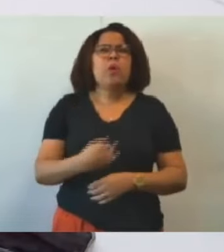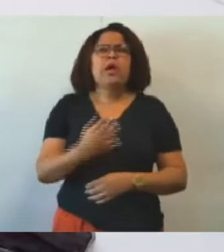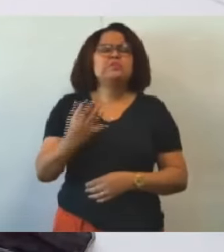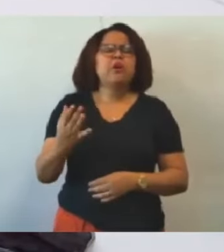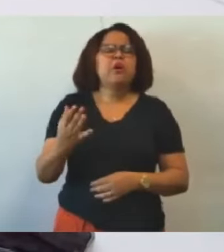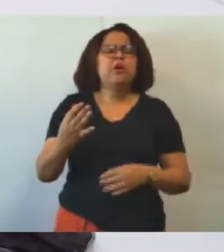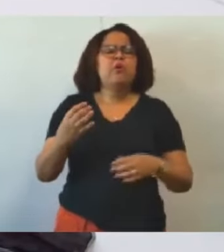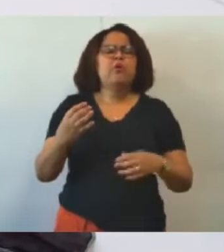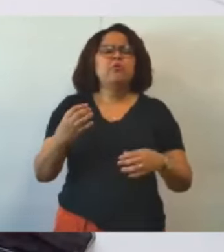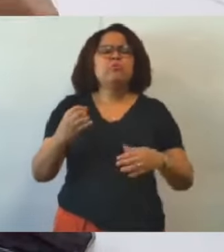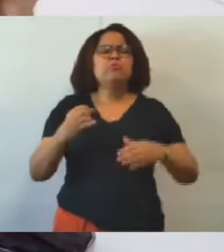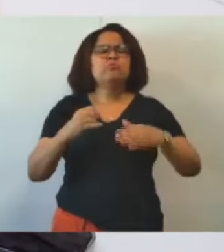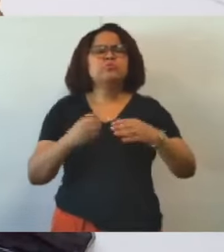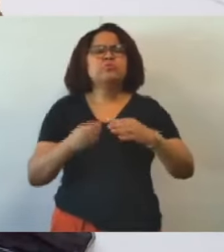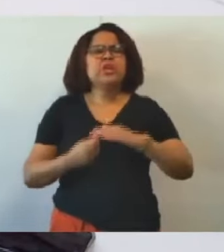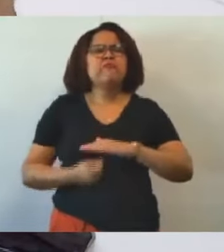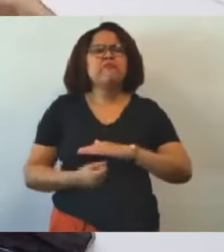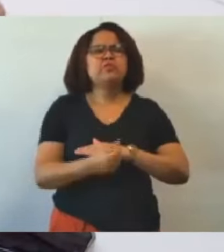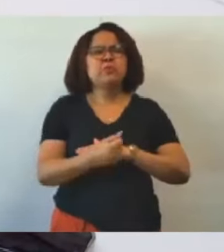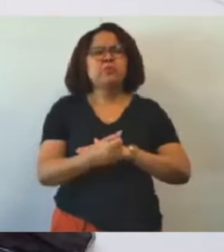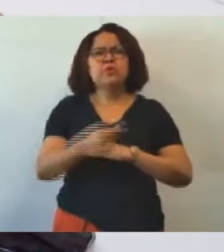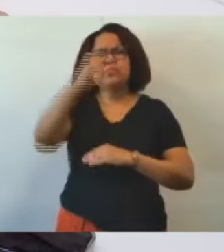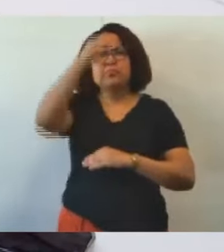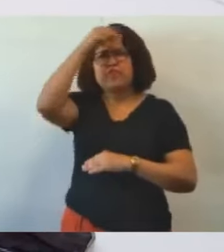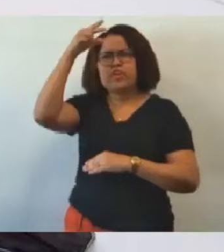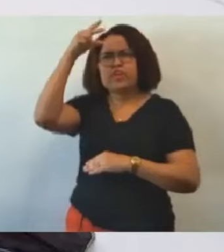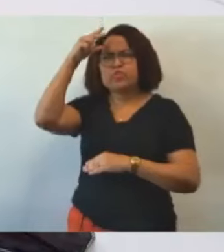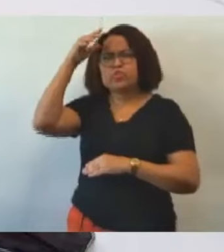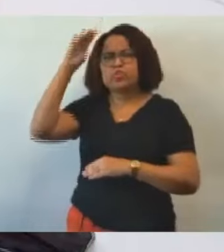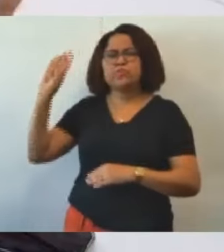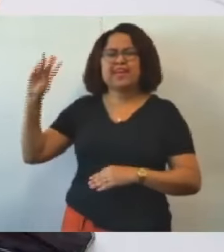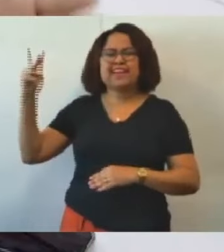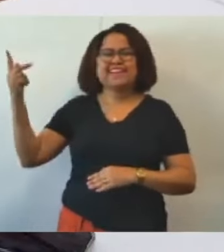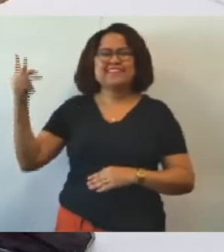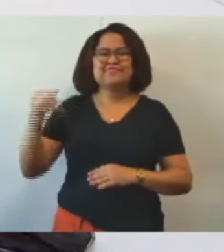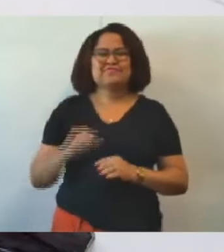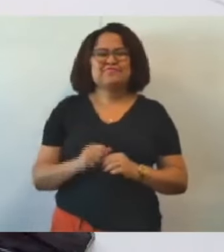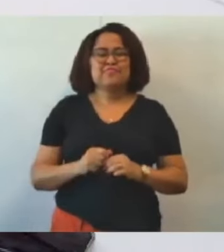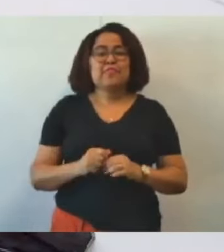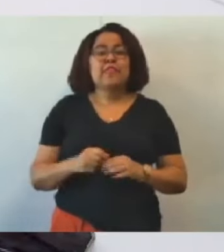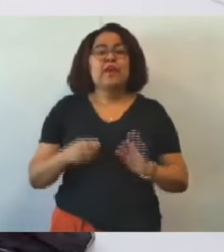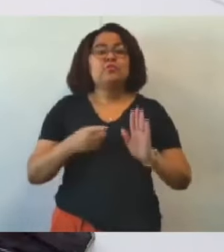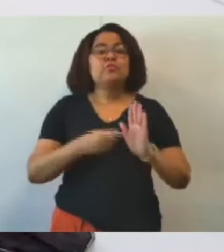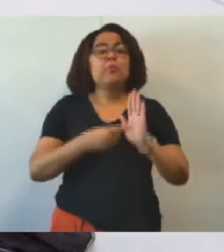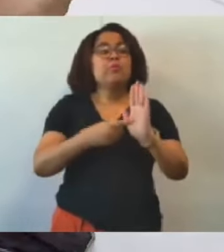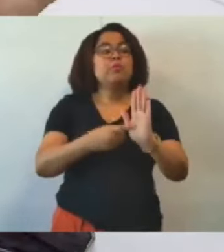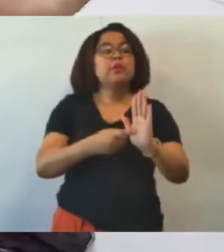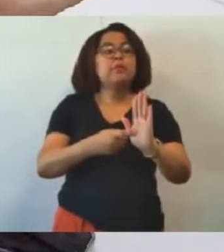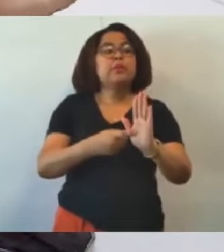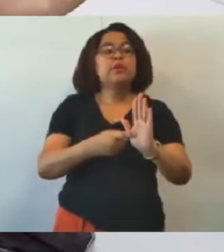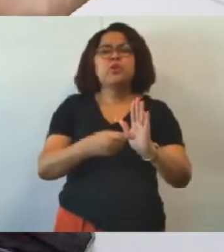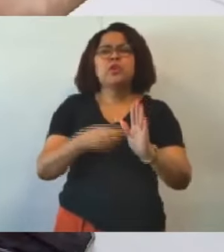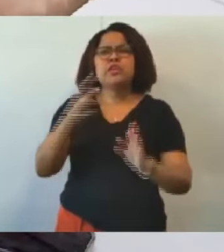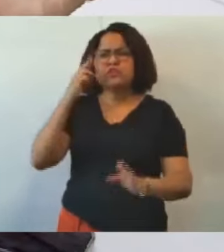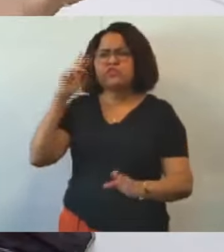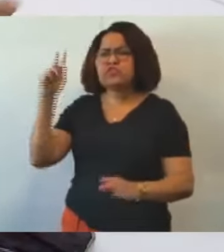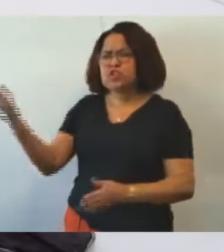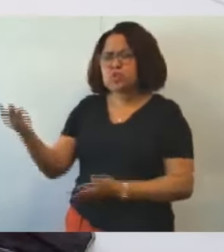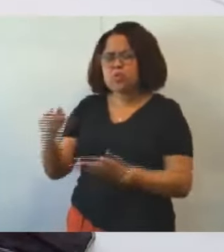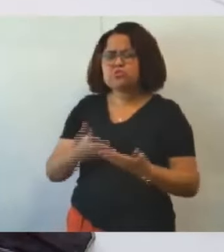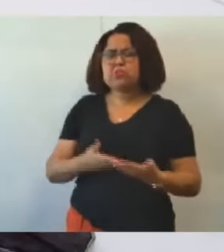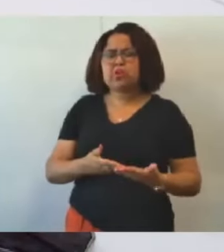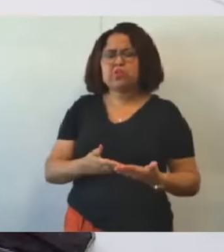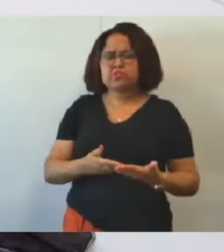que a prefeitura de Belo Horizonte fará em relação aos apontamentos que a vossa excelência trouxe quais são os investimentos